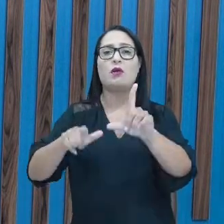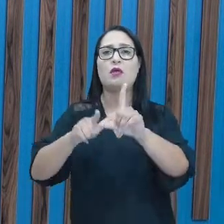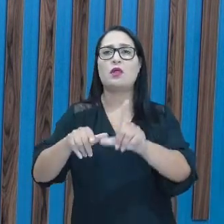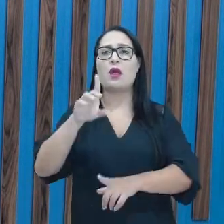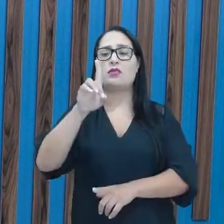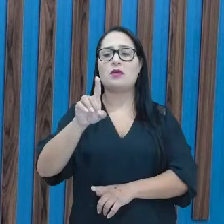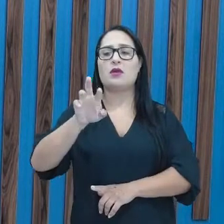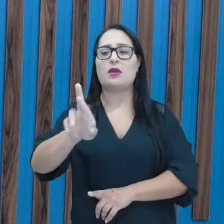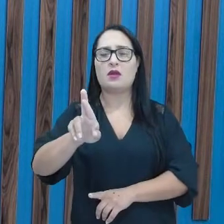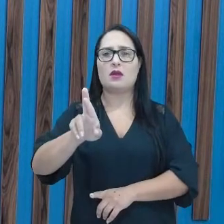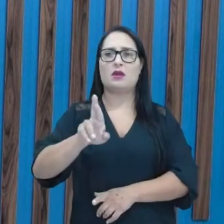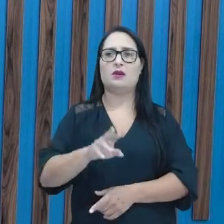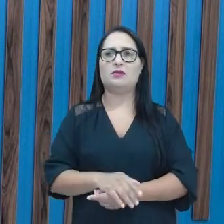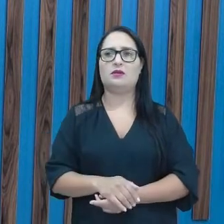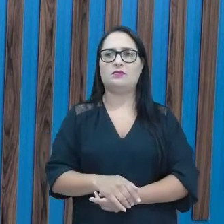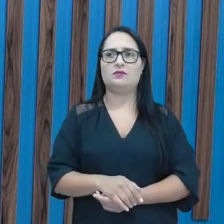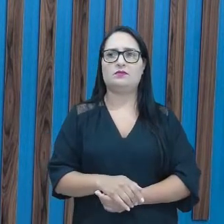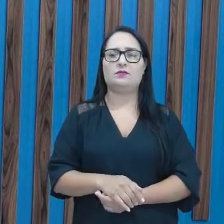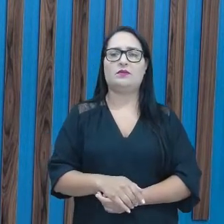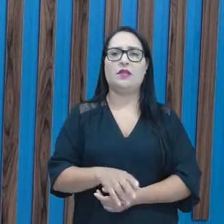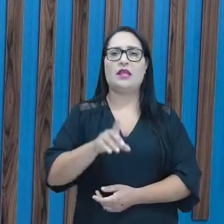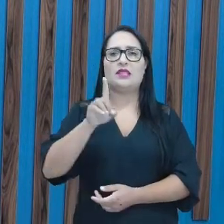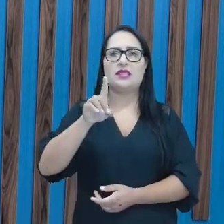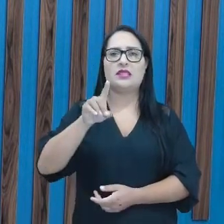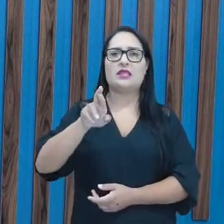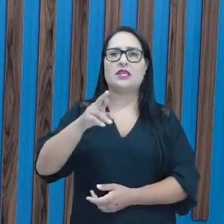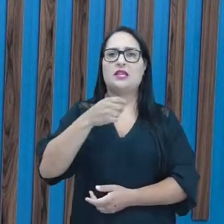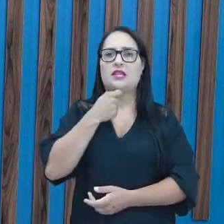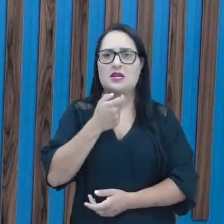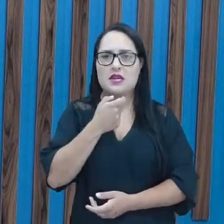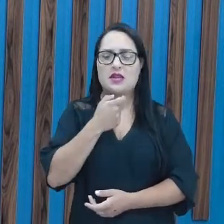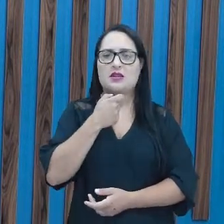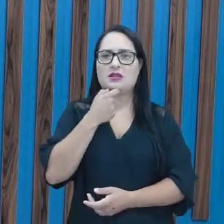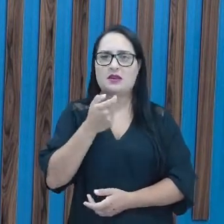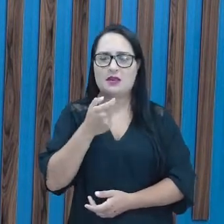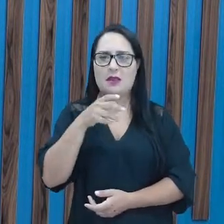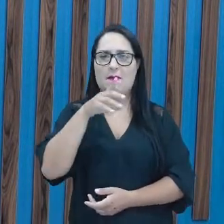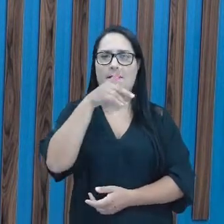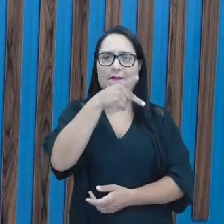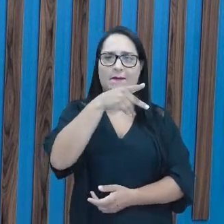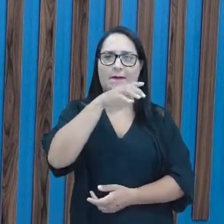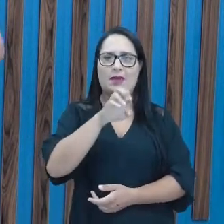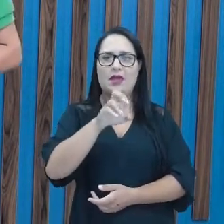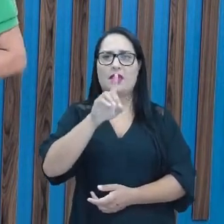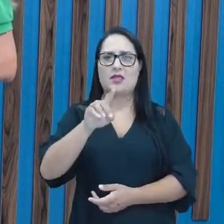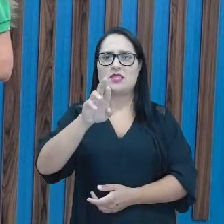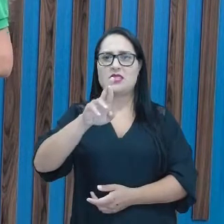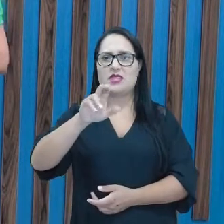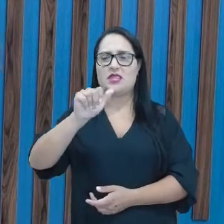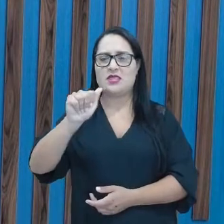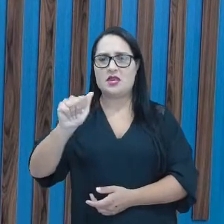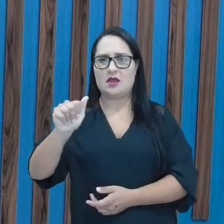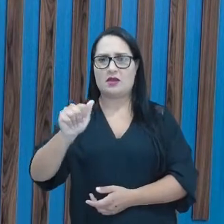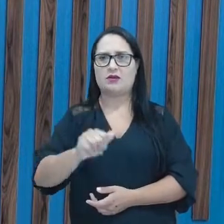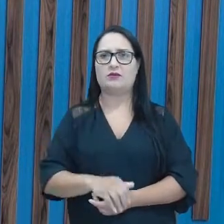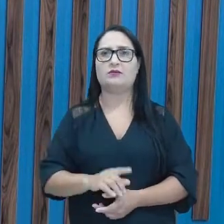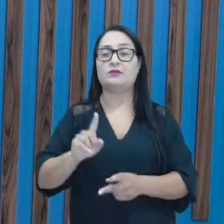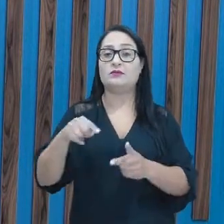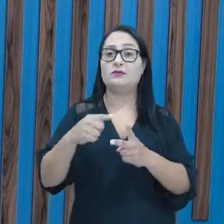-R. DR-DR-DR-DR-DR-DR-DR-DR-DR-DR-DR-DR-DR-DR